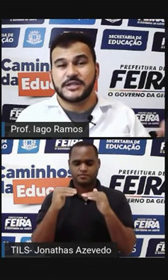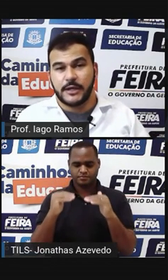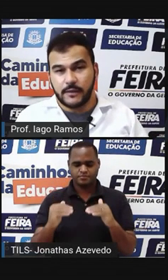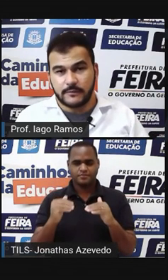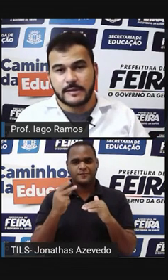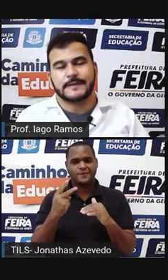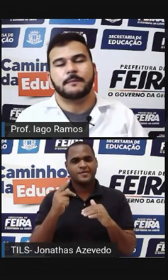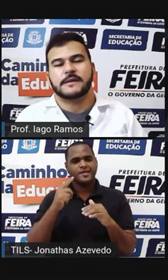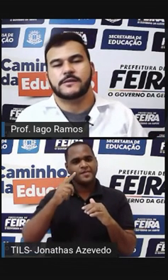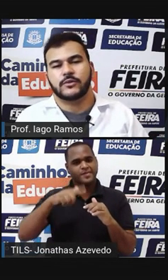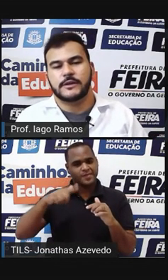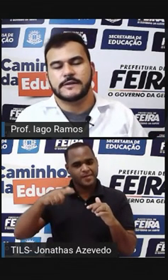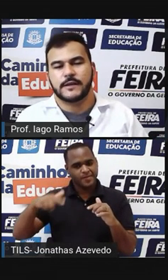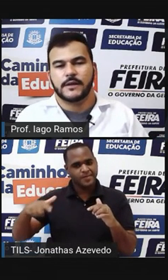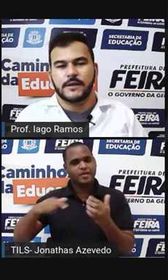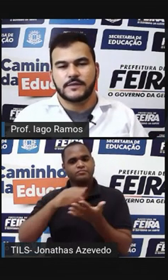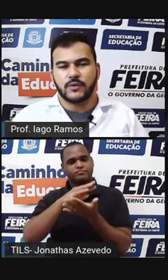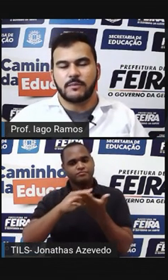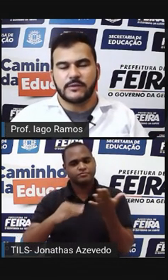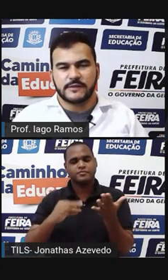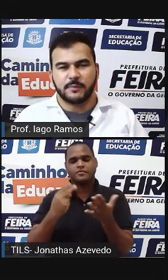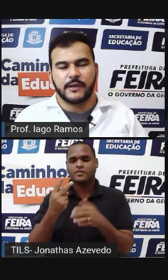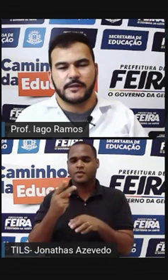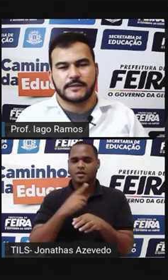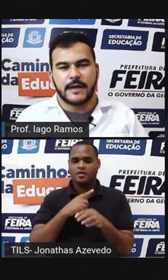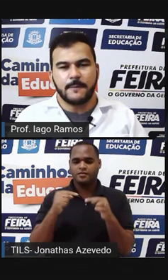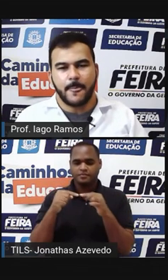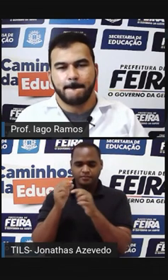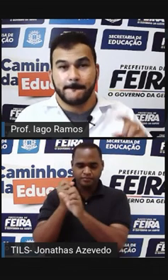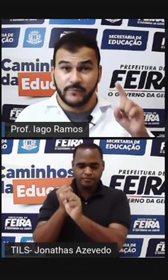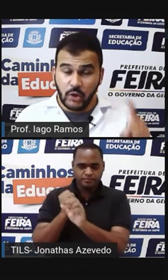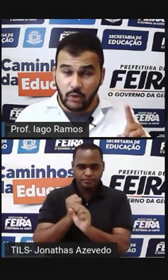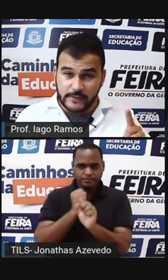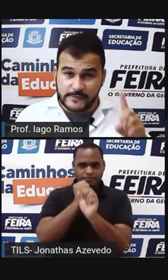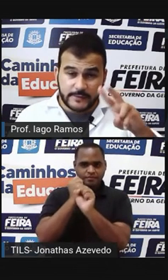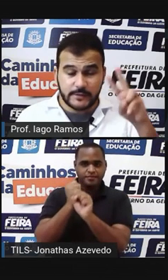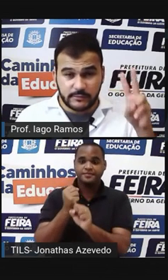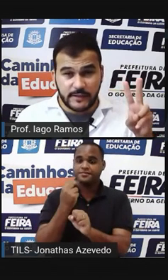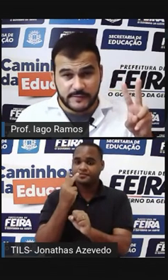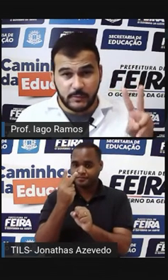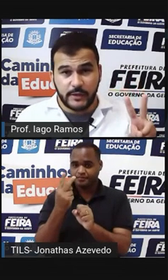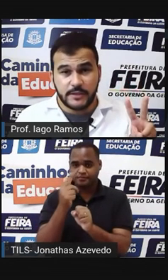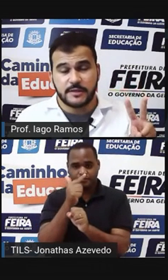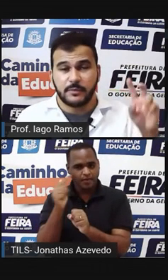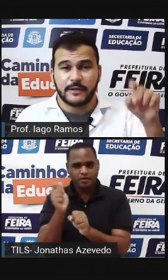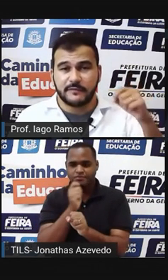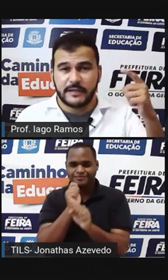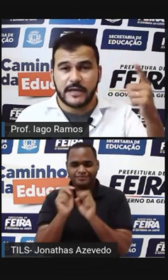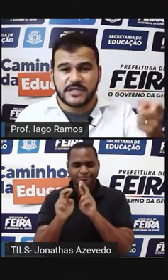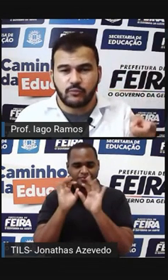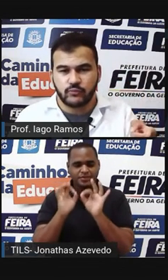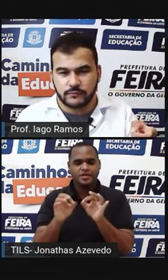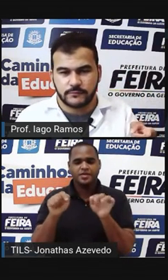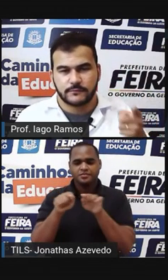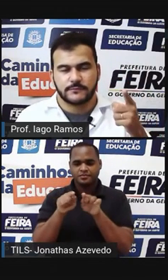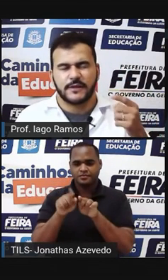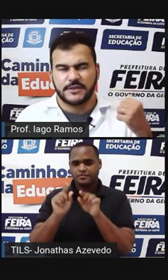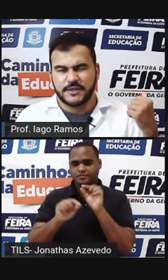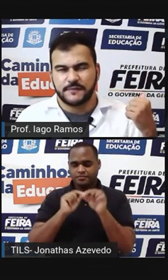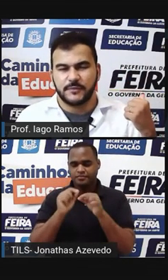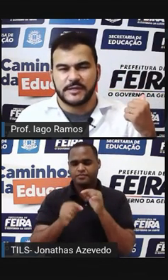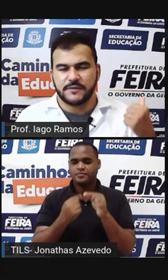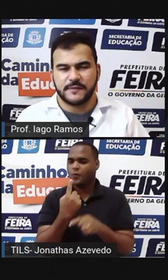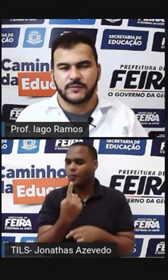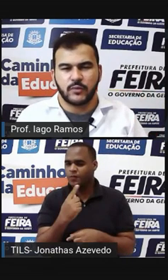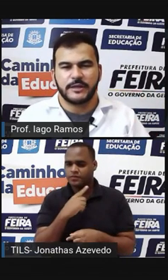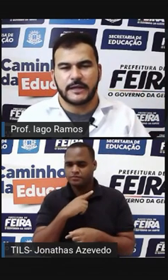repetir essa base 2 E somar os expoentes 2 que não tem expoente É porque na verdade é 1 E